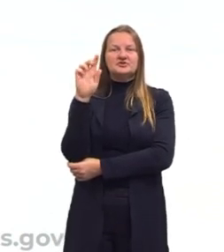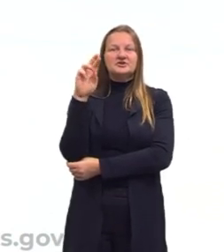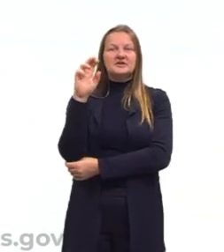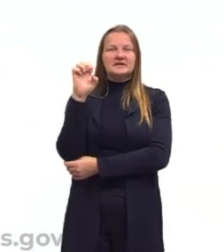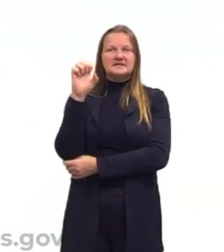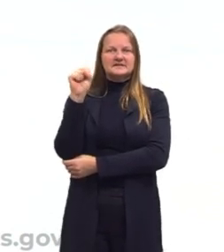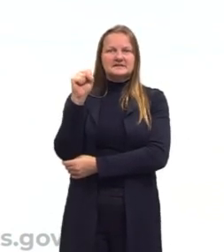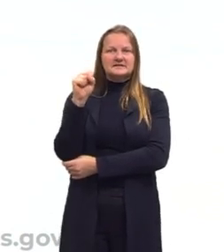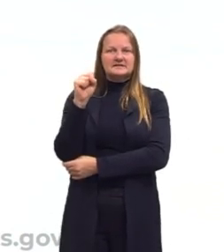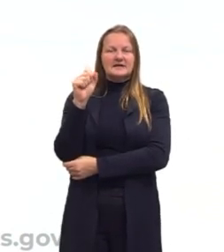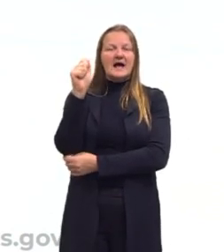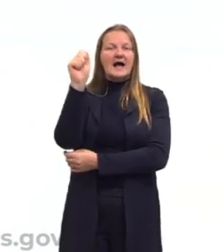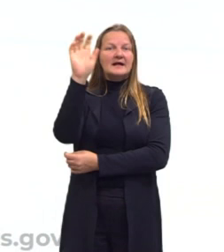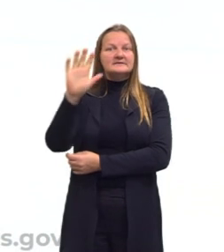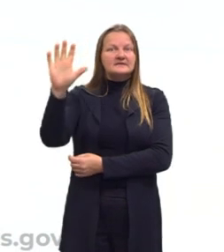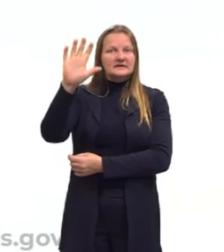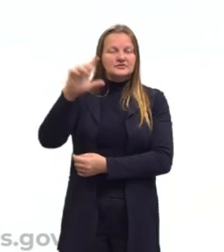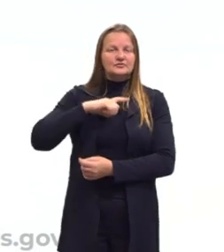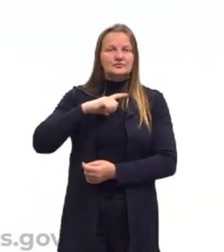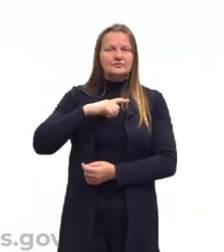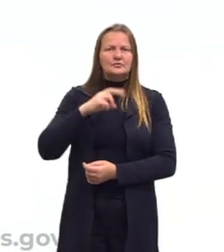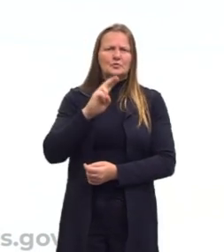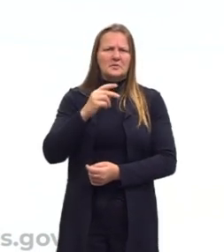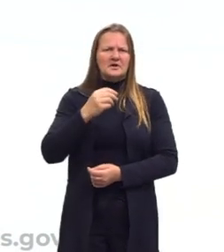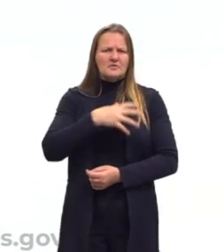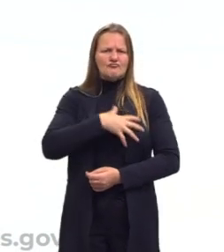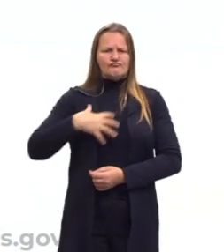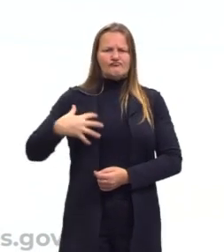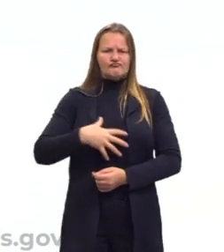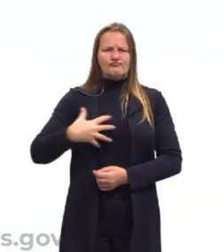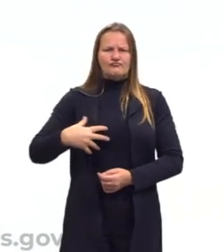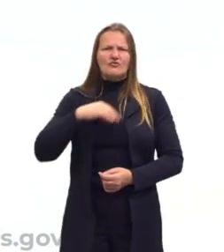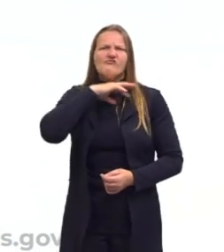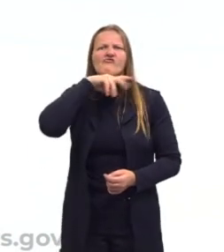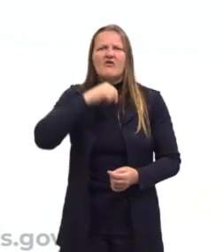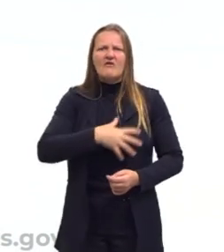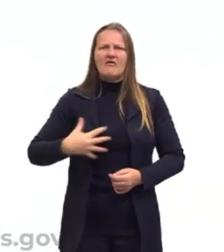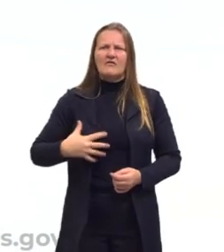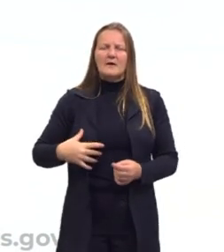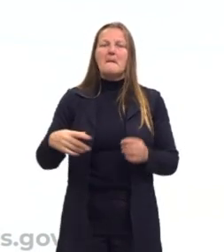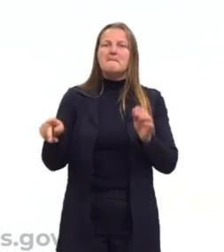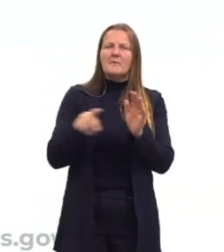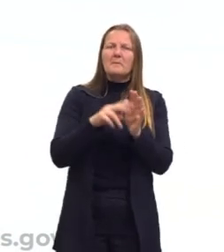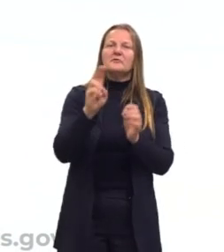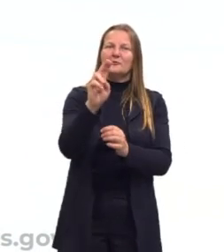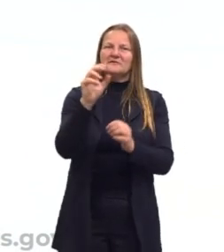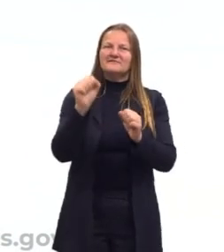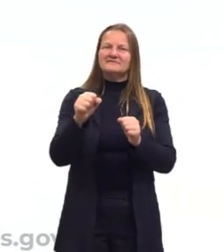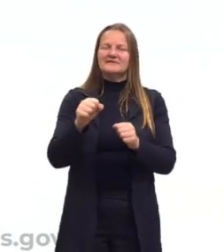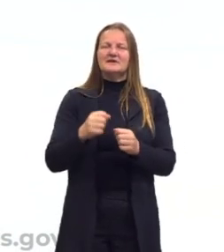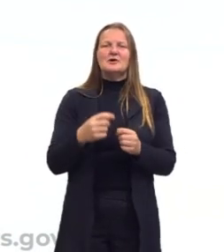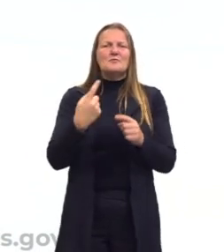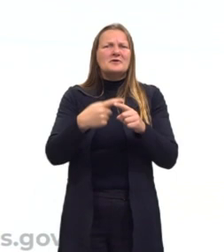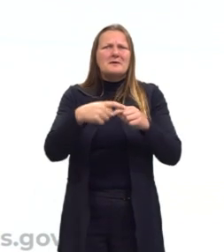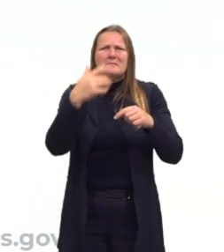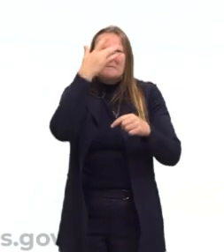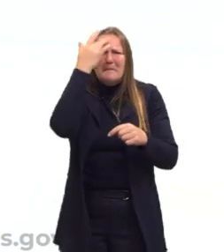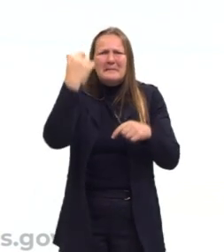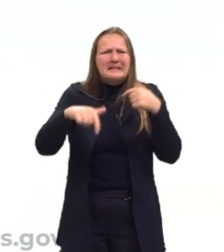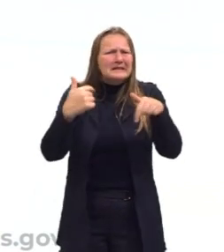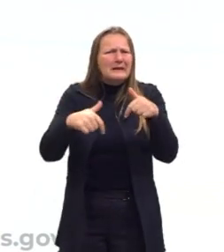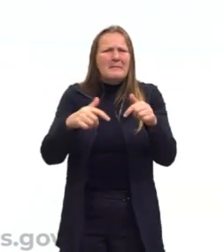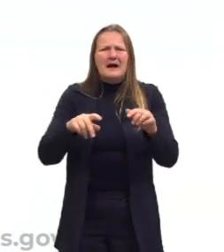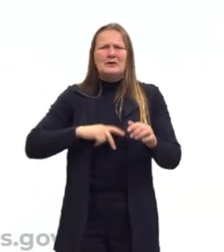China e os demais tigres asiáticos, a própria Índia, eles entram na globalização oferecendo mão de obra barata. E